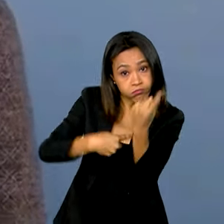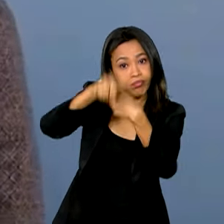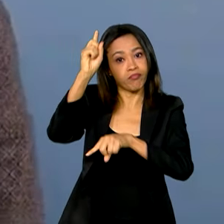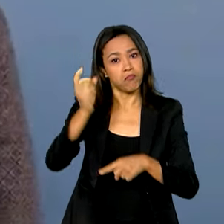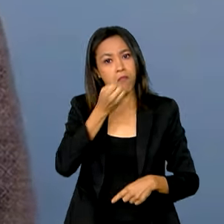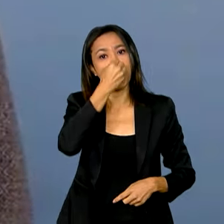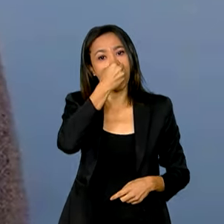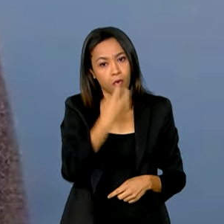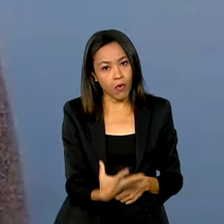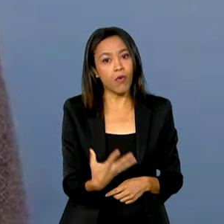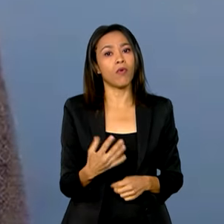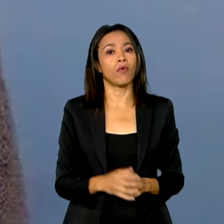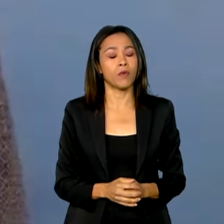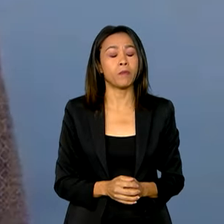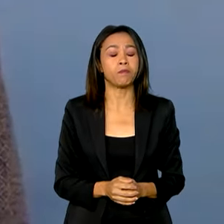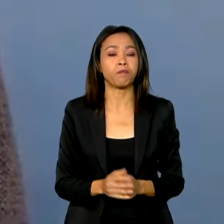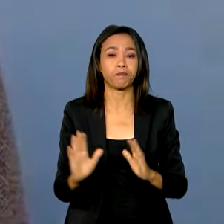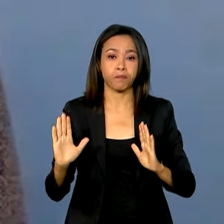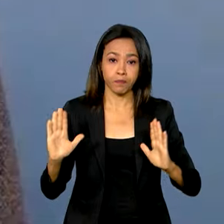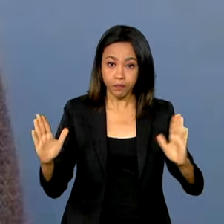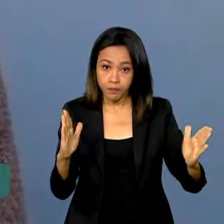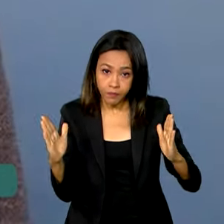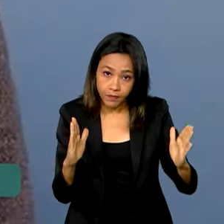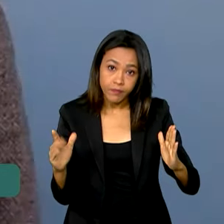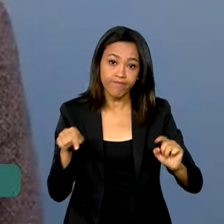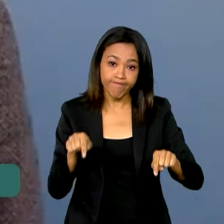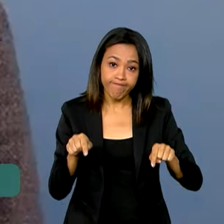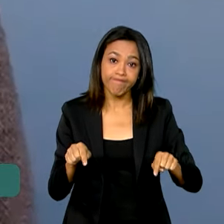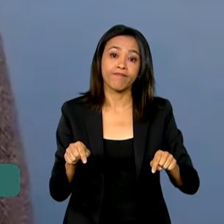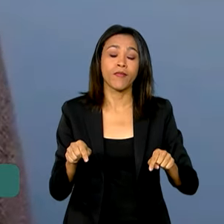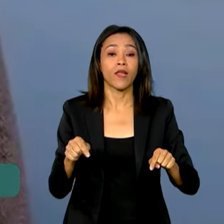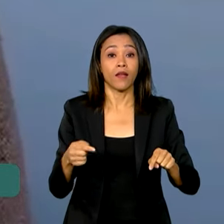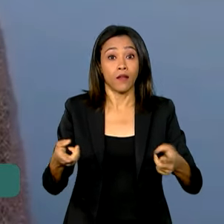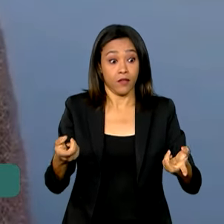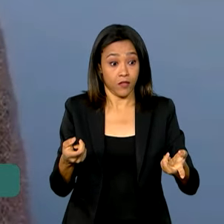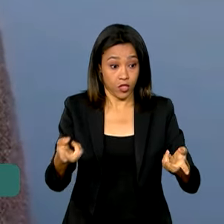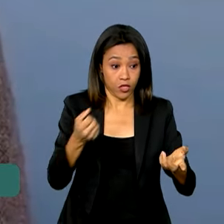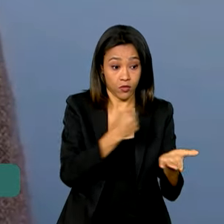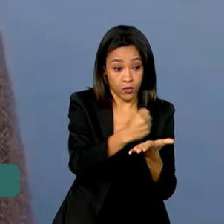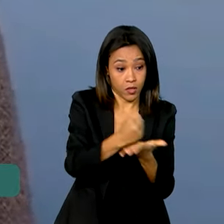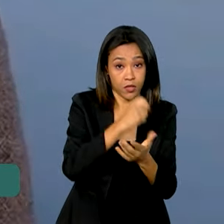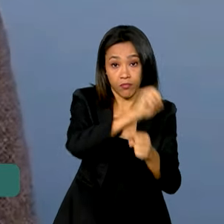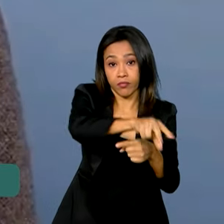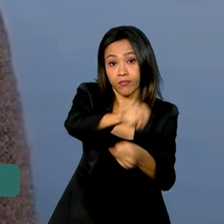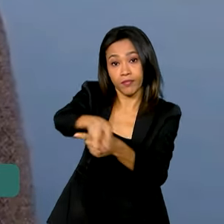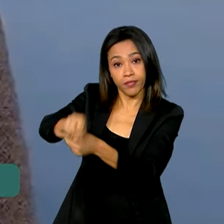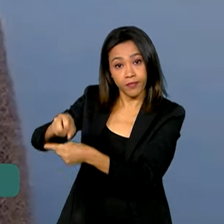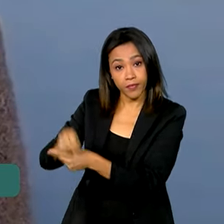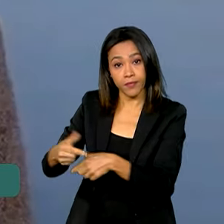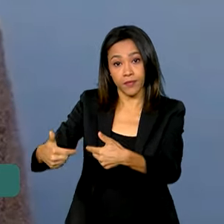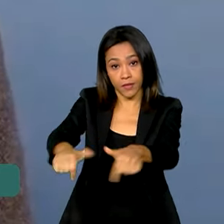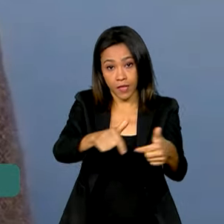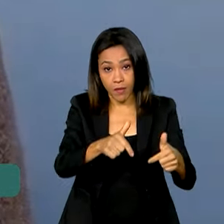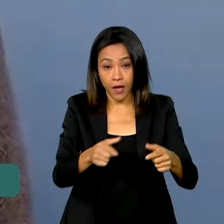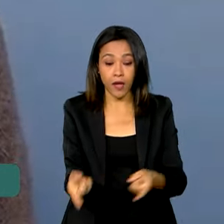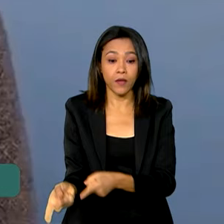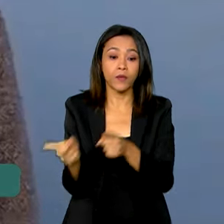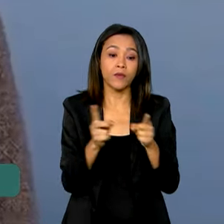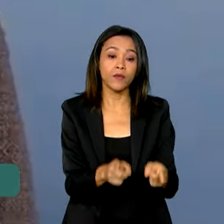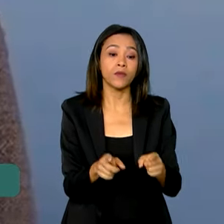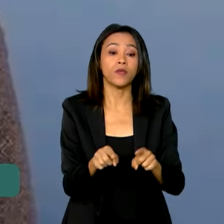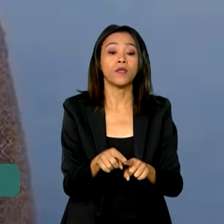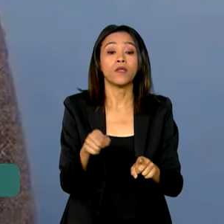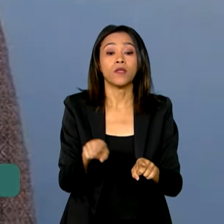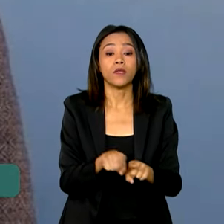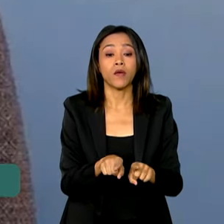momento, o bom aumento das condições boas do mercado de trabalho, os juros um pouco mais baixos,